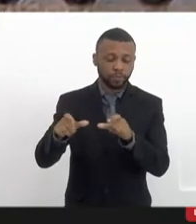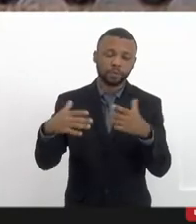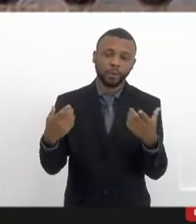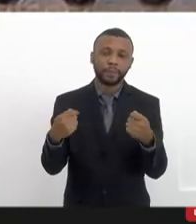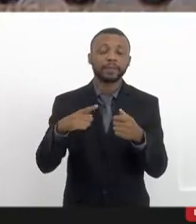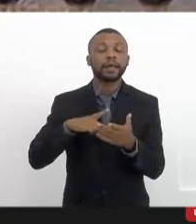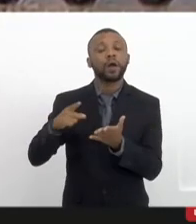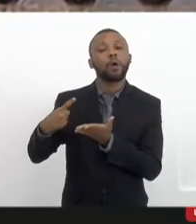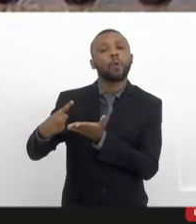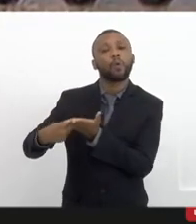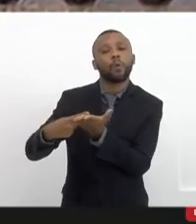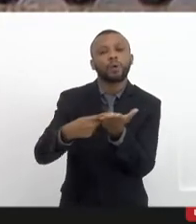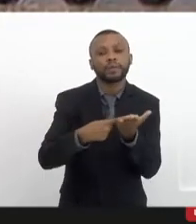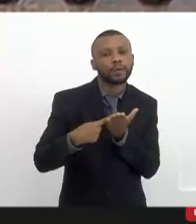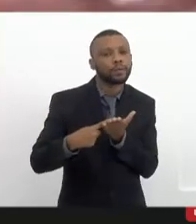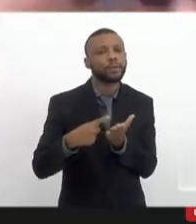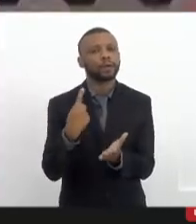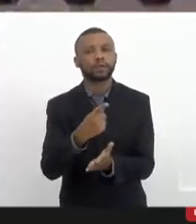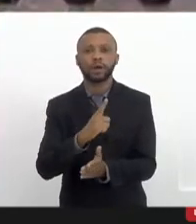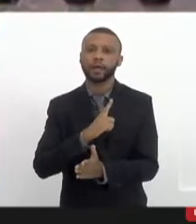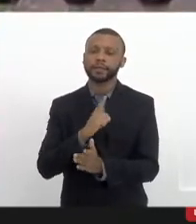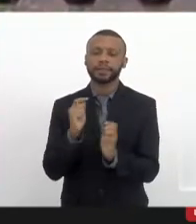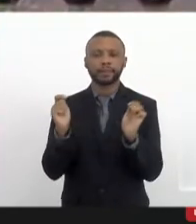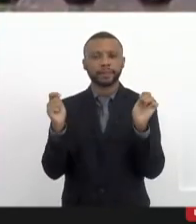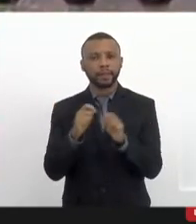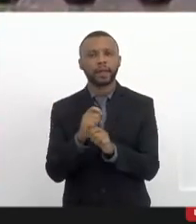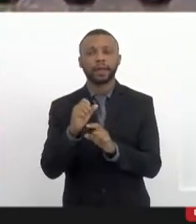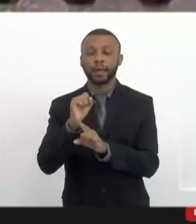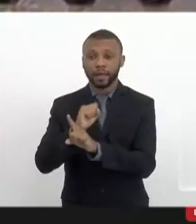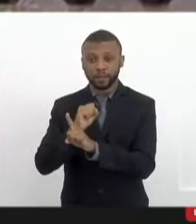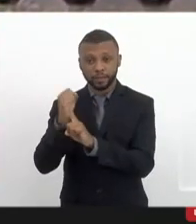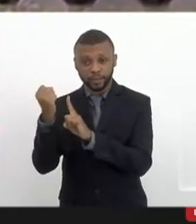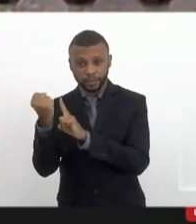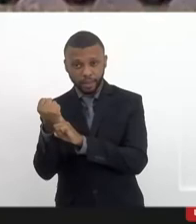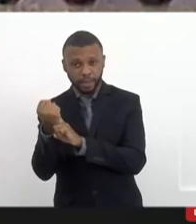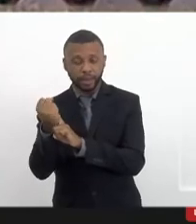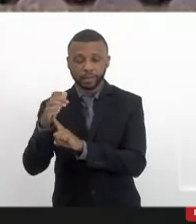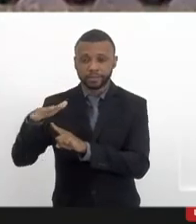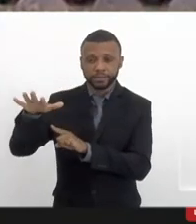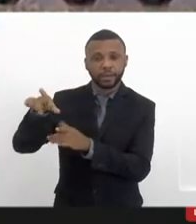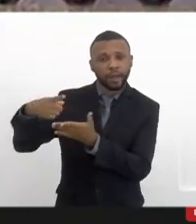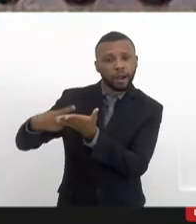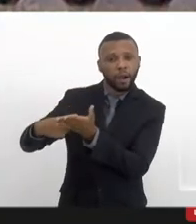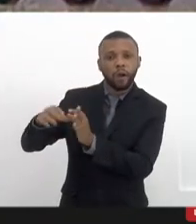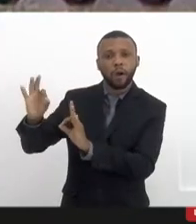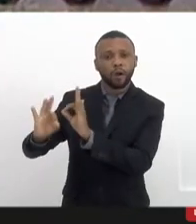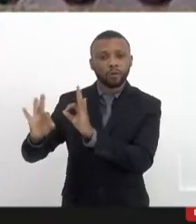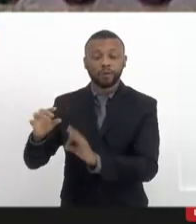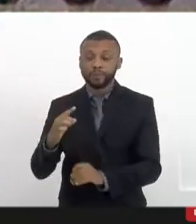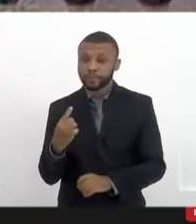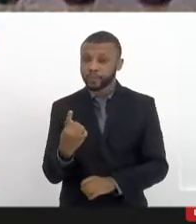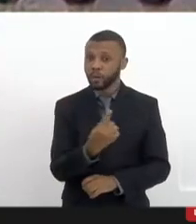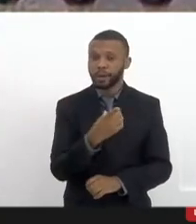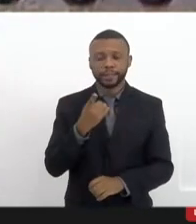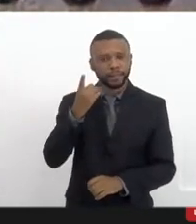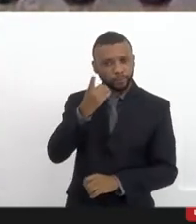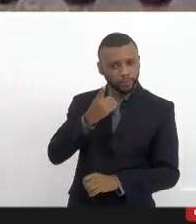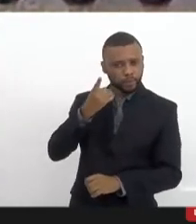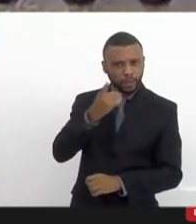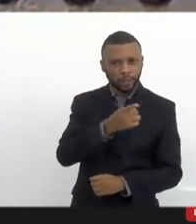consenso para que a gente possa ter sociedade civil organizada, nós e